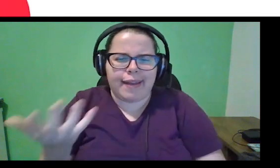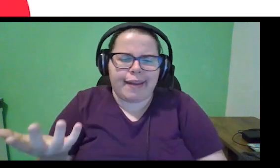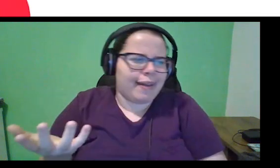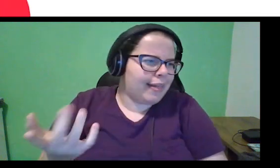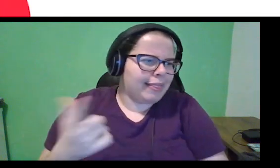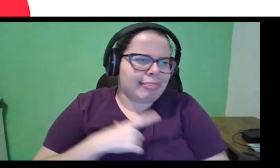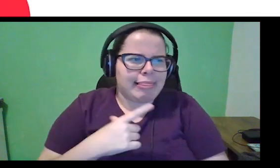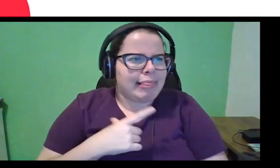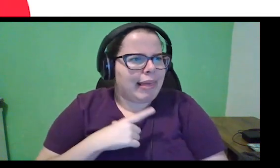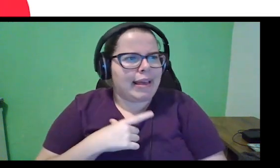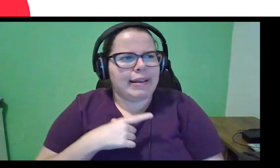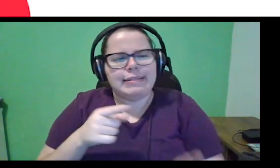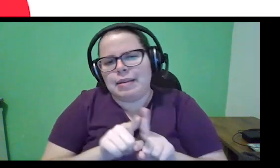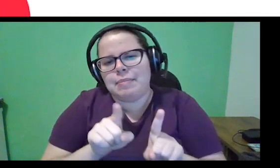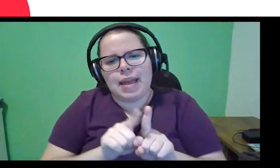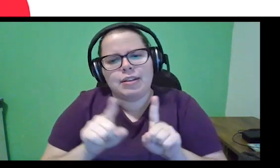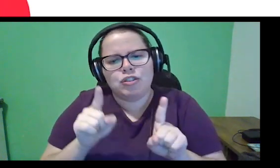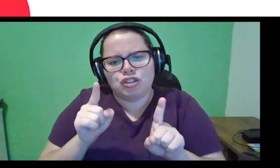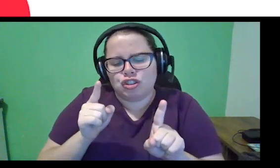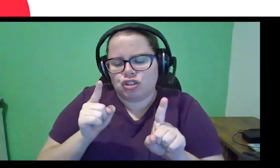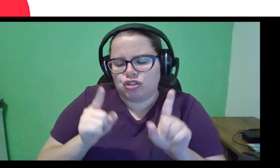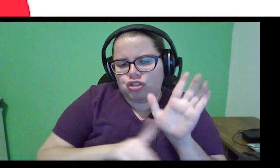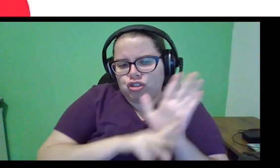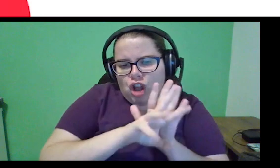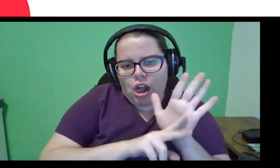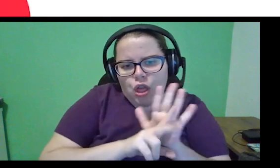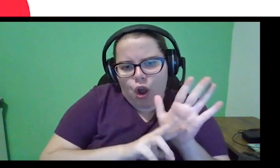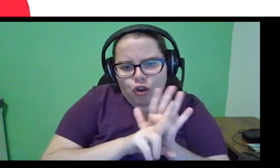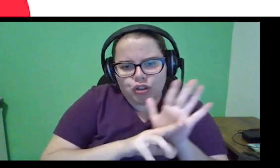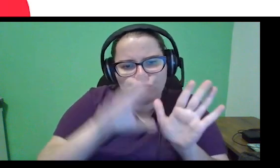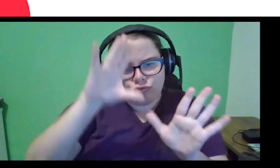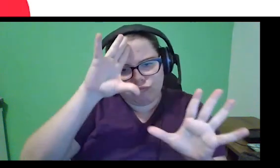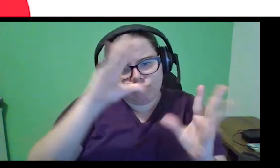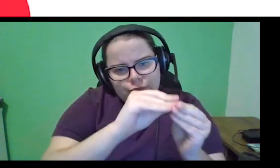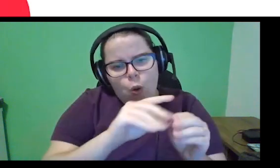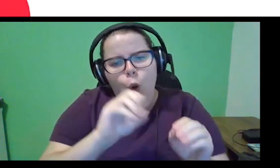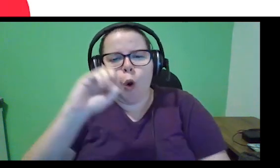pode valer como diagnóstico, ou pode ser que eu tenha que fazer